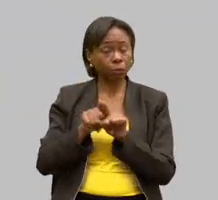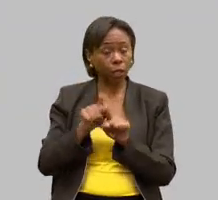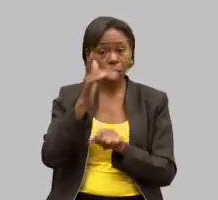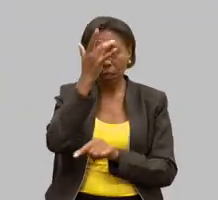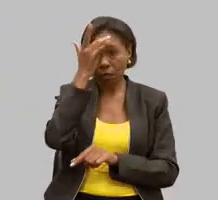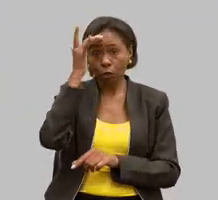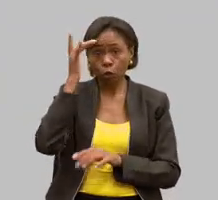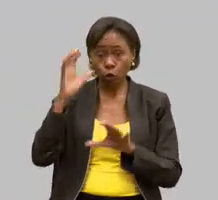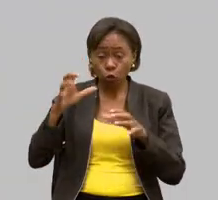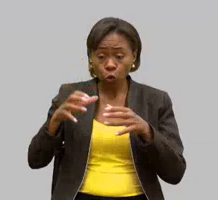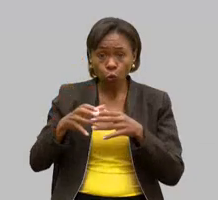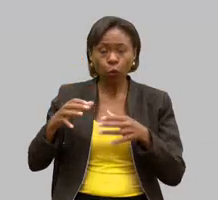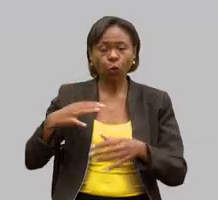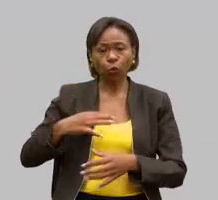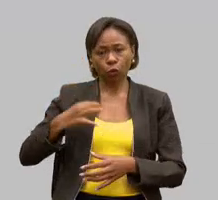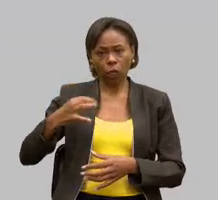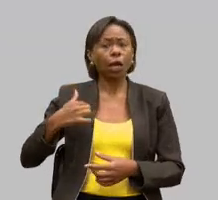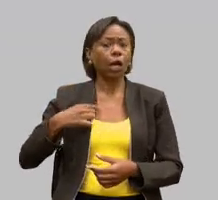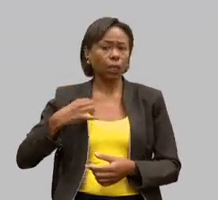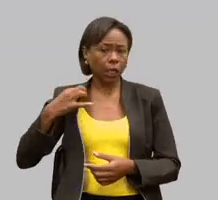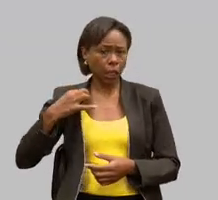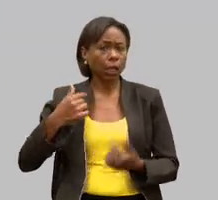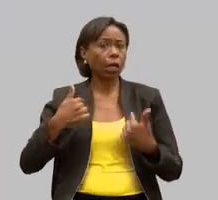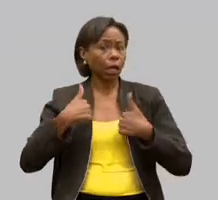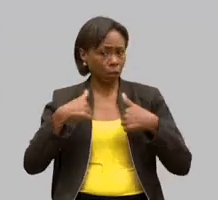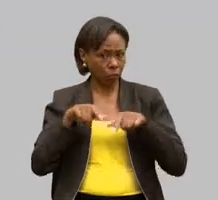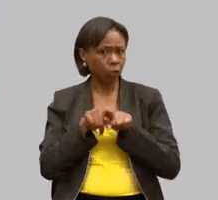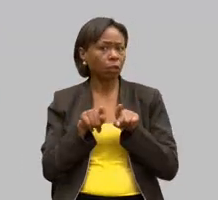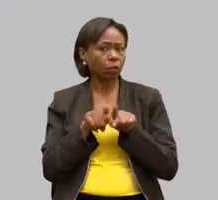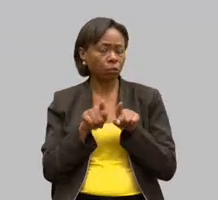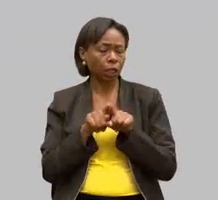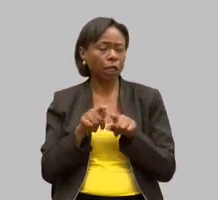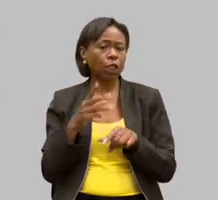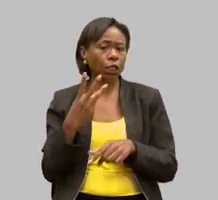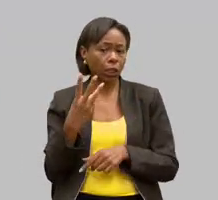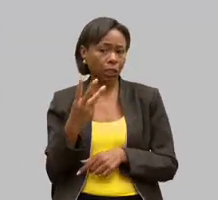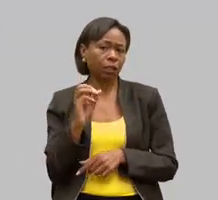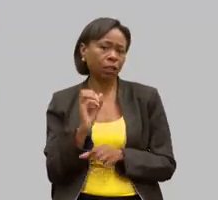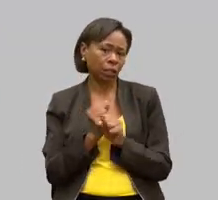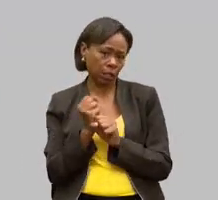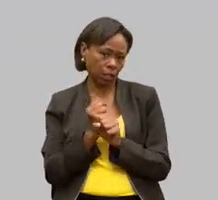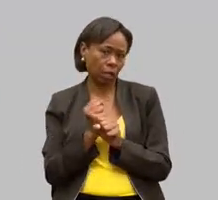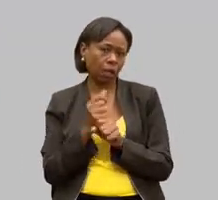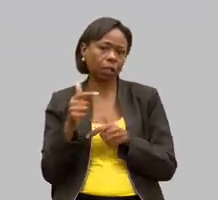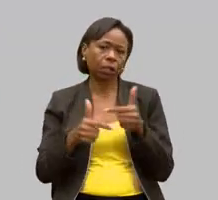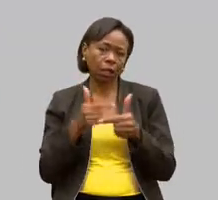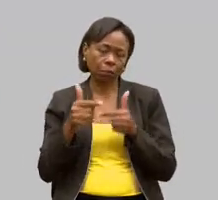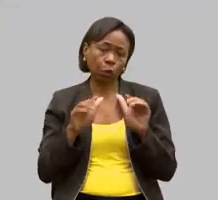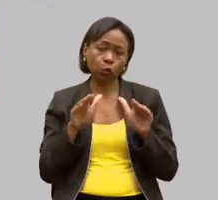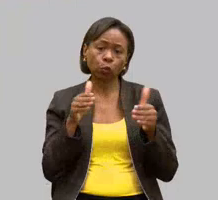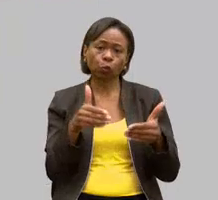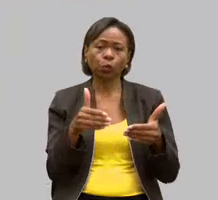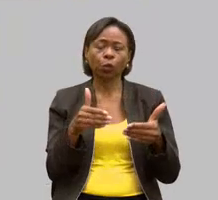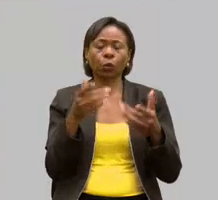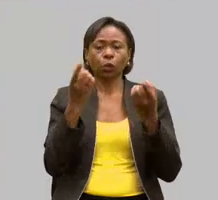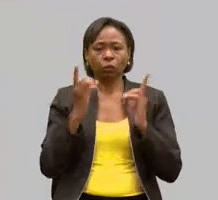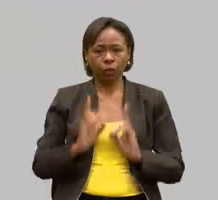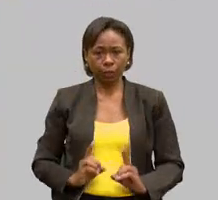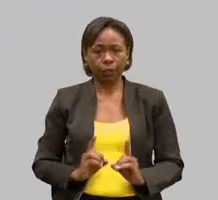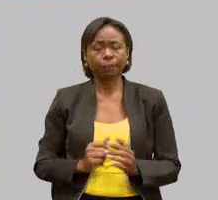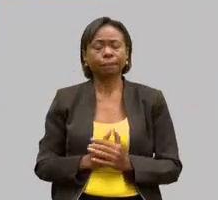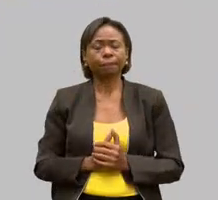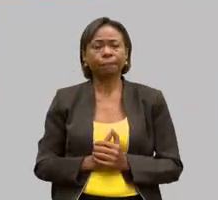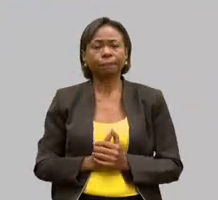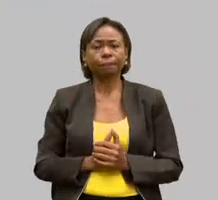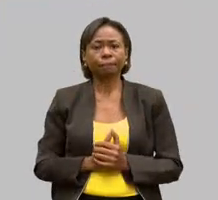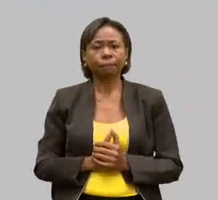voluntários eu também sou voluntária no Instituto Esteração são 30 anos trabalhando na inclusão da pessoa com deficiência eu vou fazer um recorte aqui